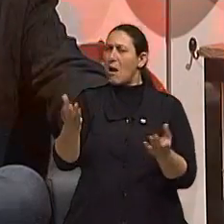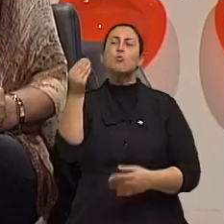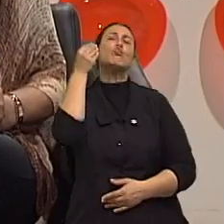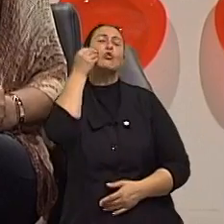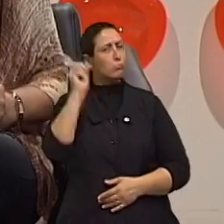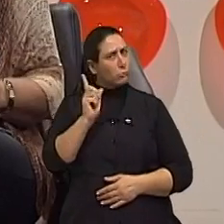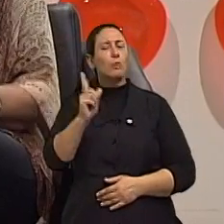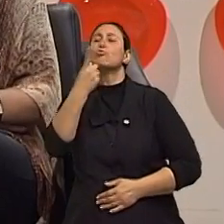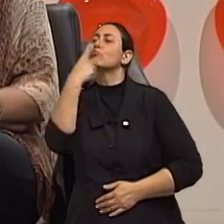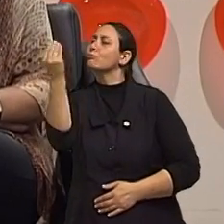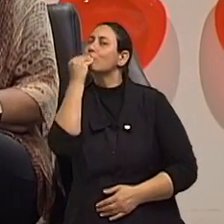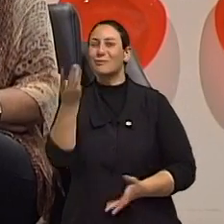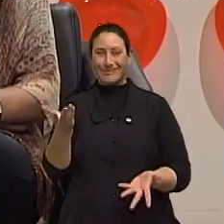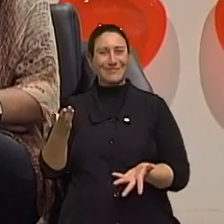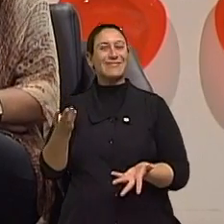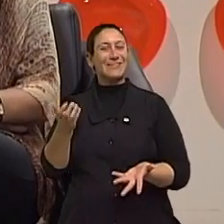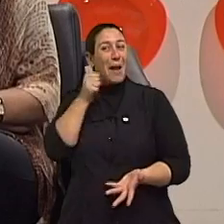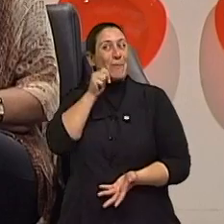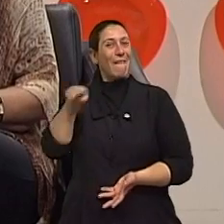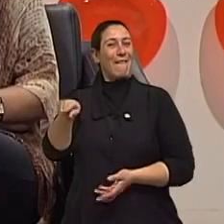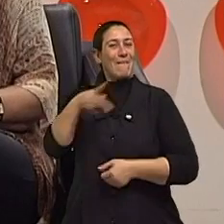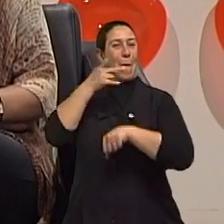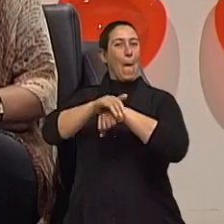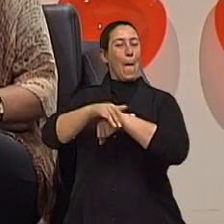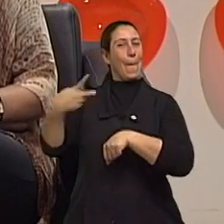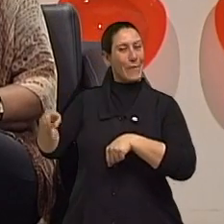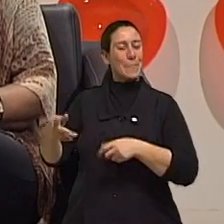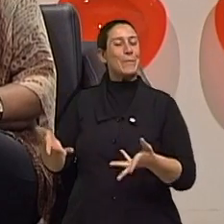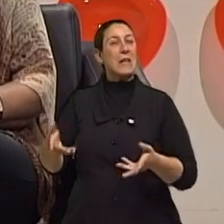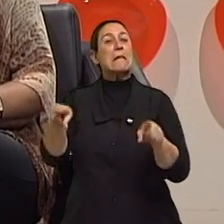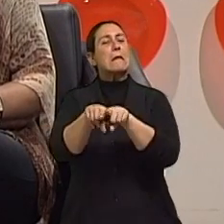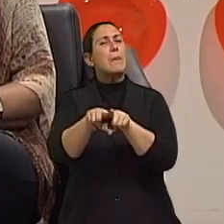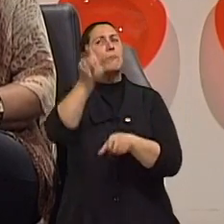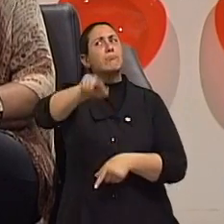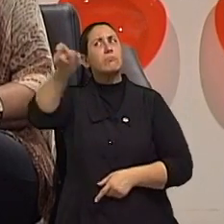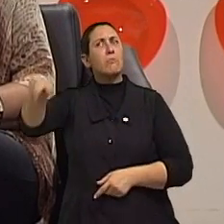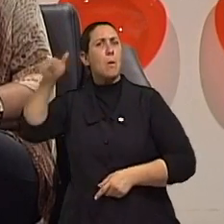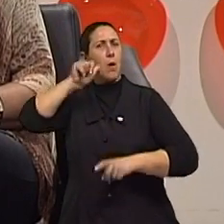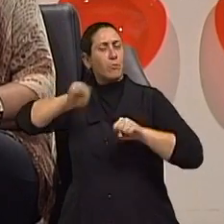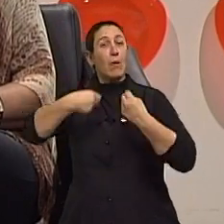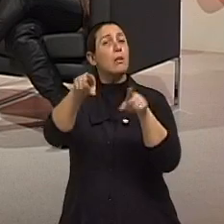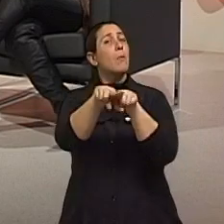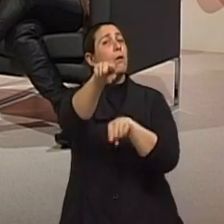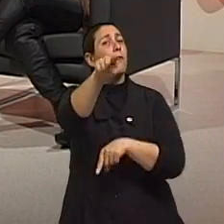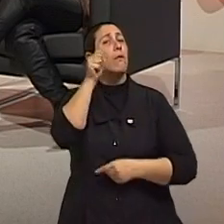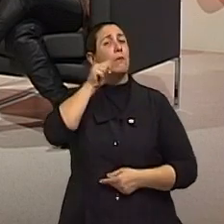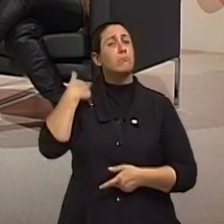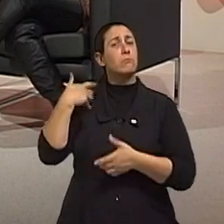boca, né? Com certeza. Mas essa atitude das mulheres, inclusive, ela é mais velha que ele.